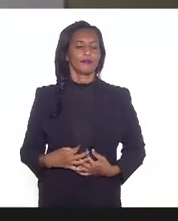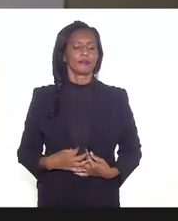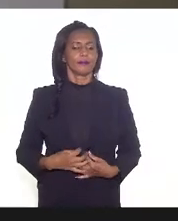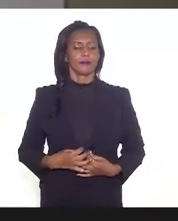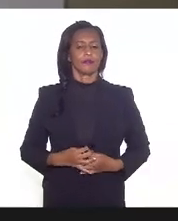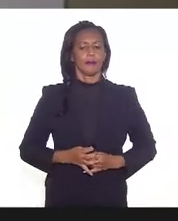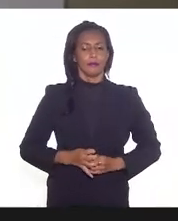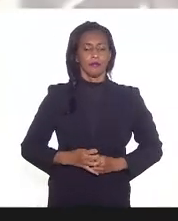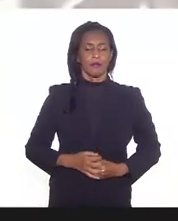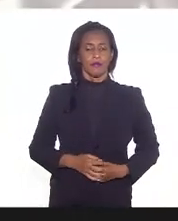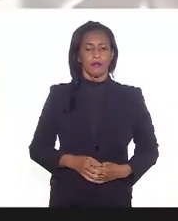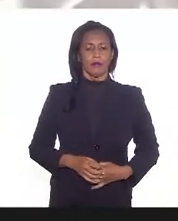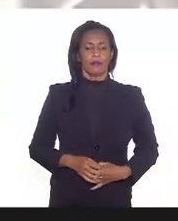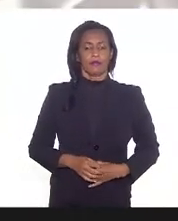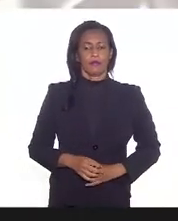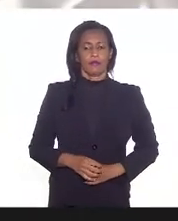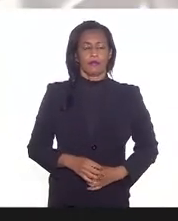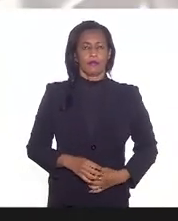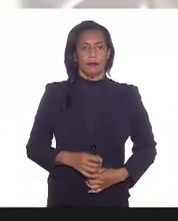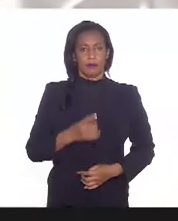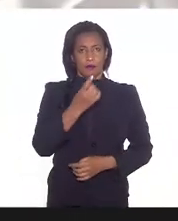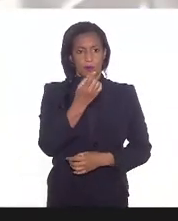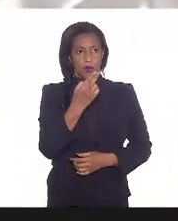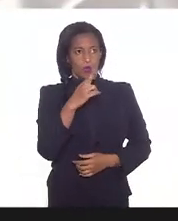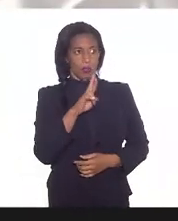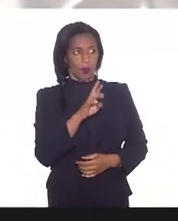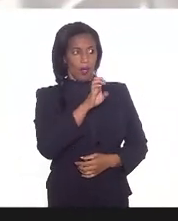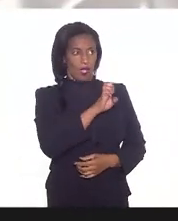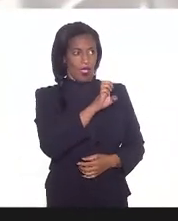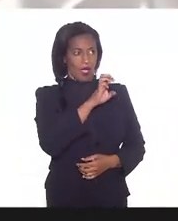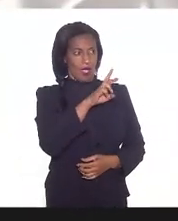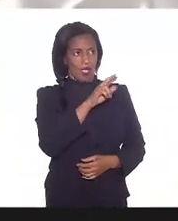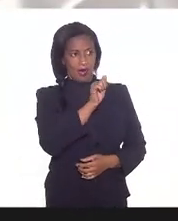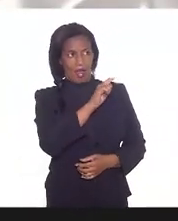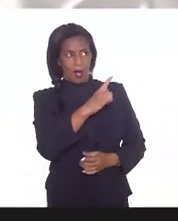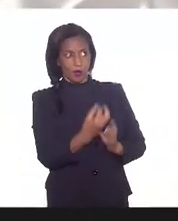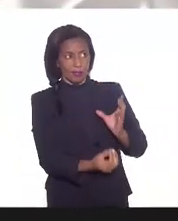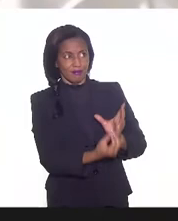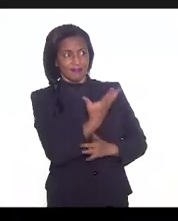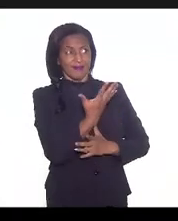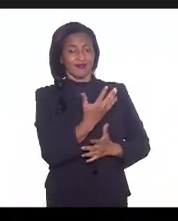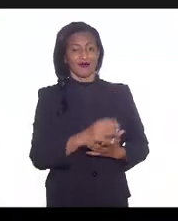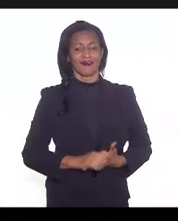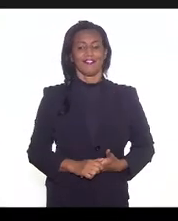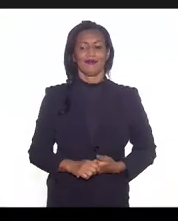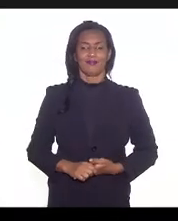doutor heralda por favor se ela puder aparecer por favor